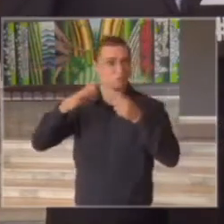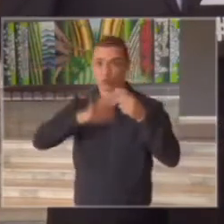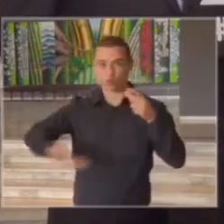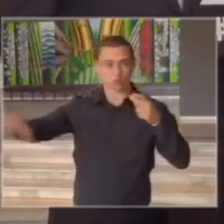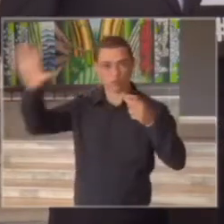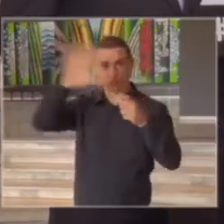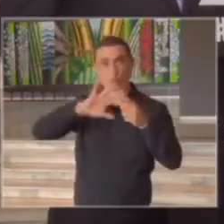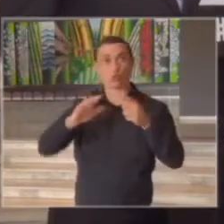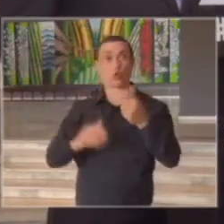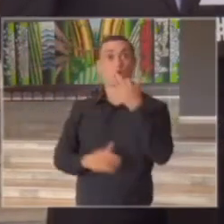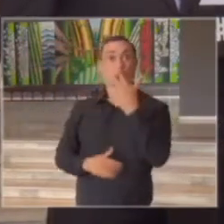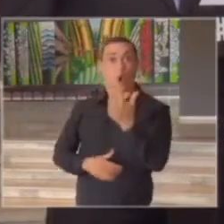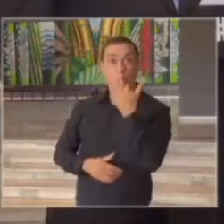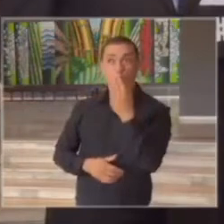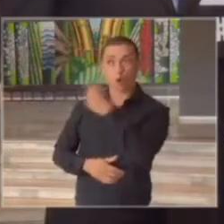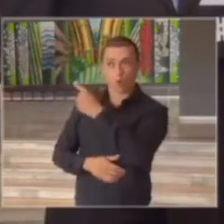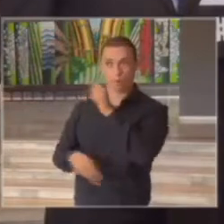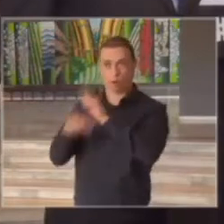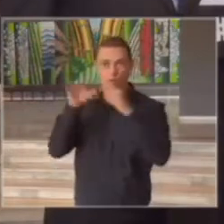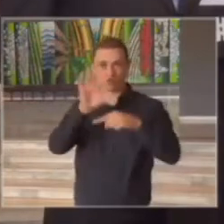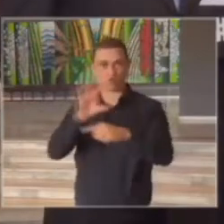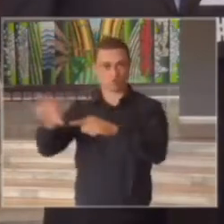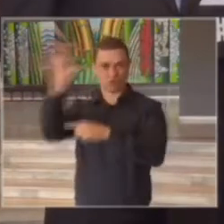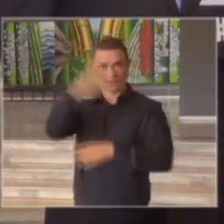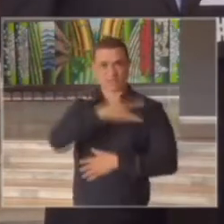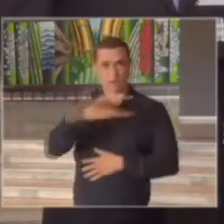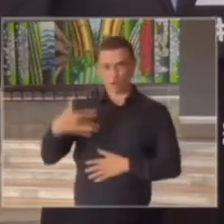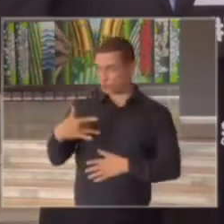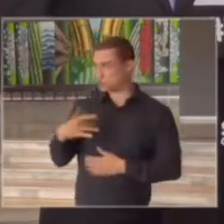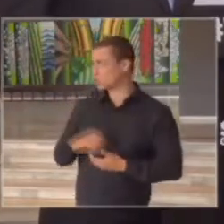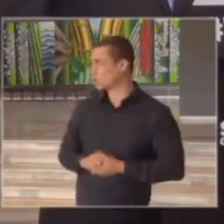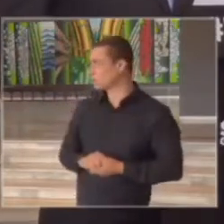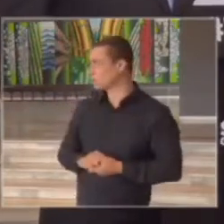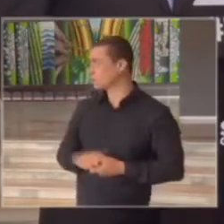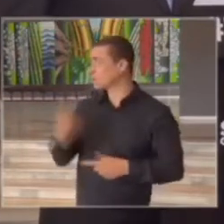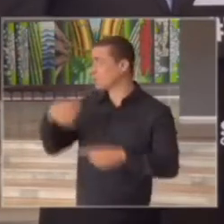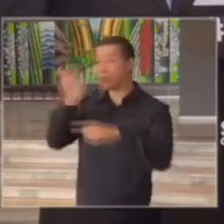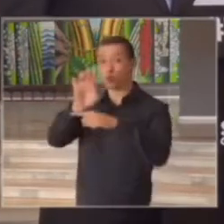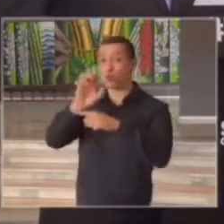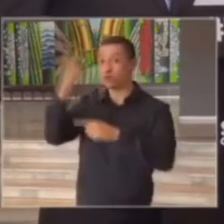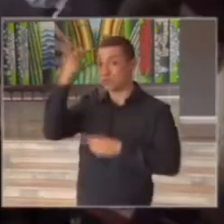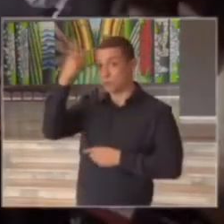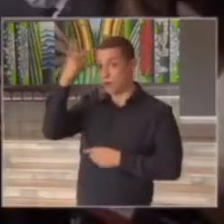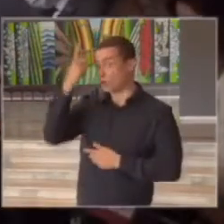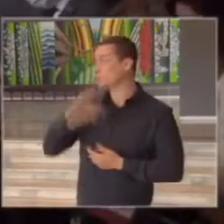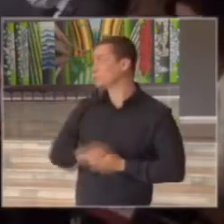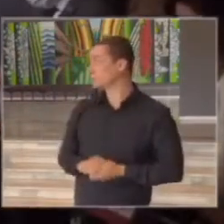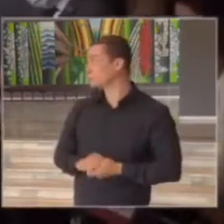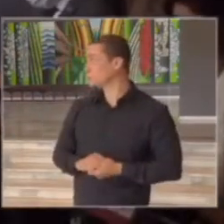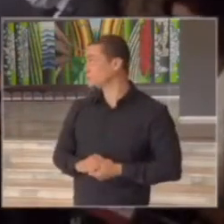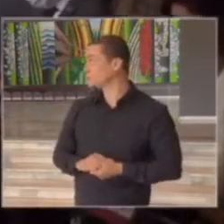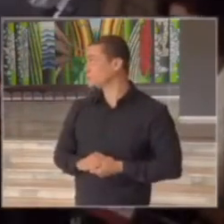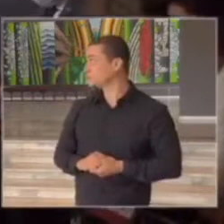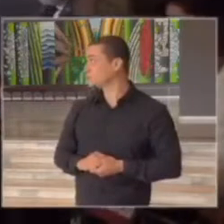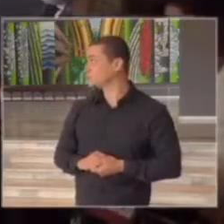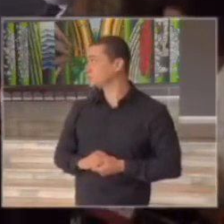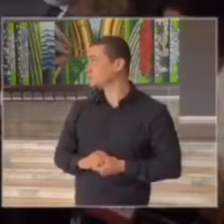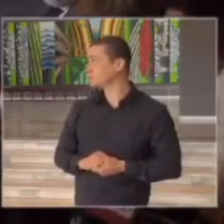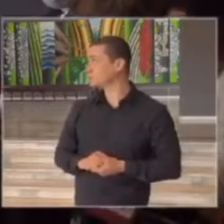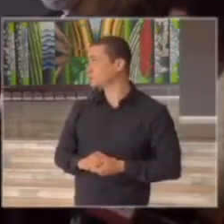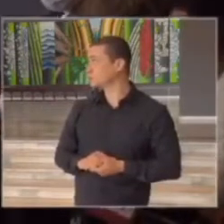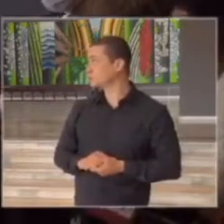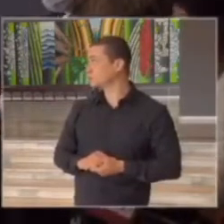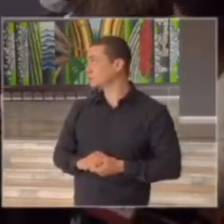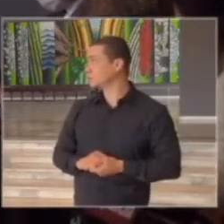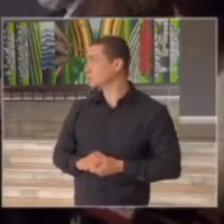então nós tínhamos na semana anterior que está vigente até agora nós tínhamos